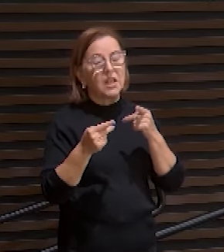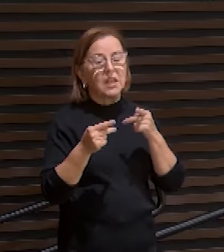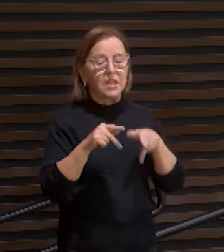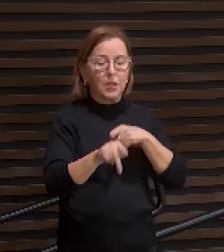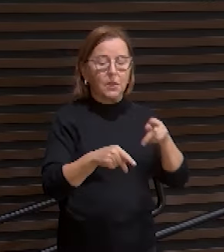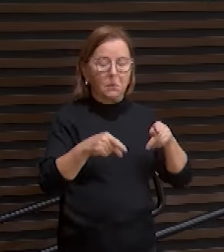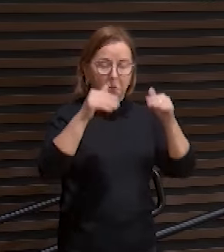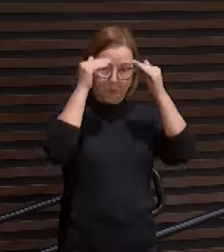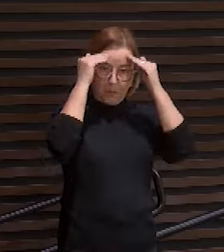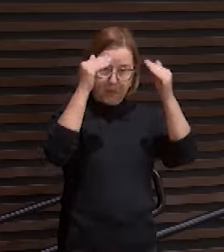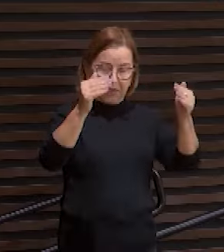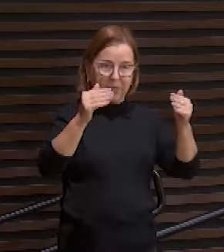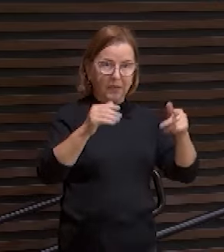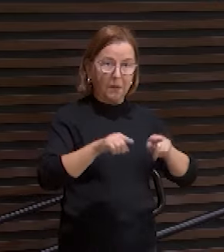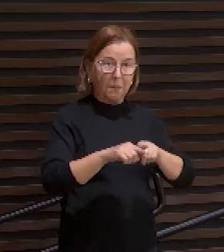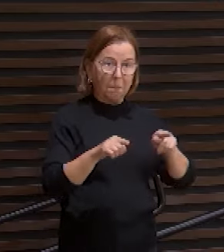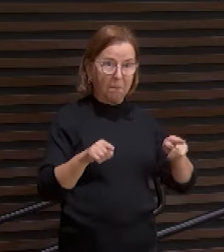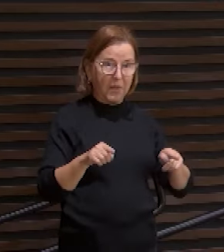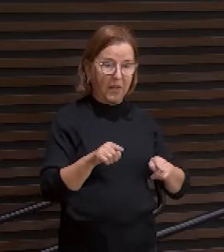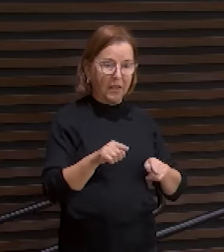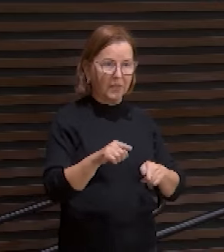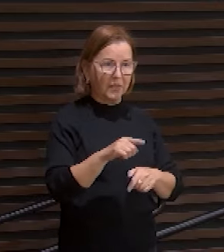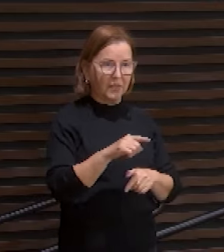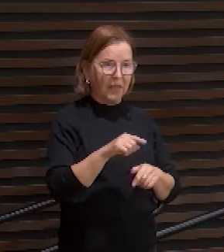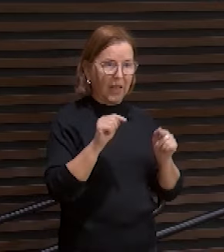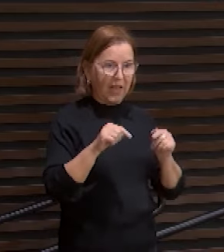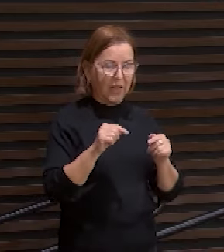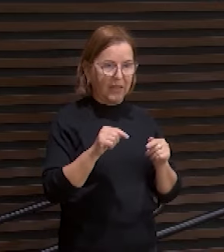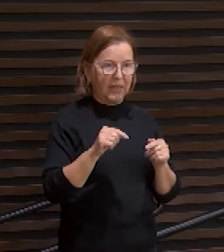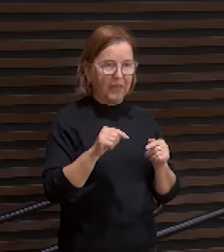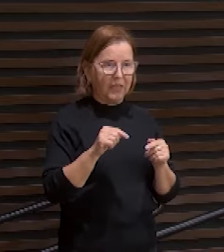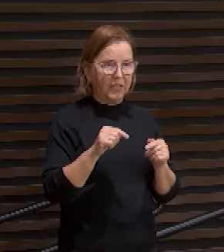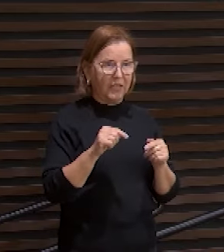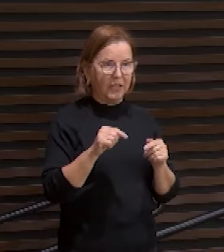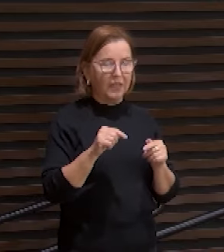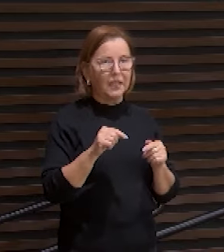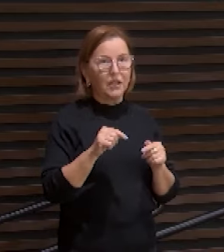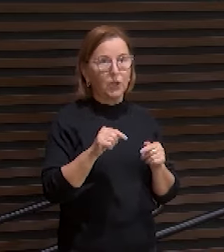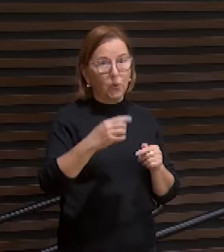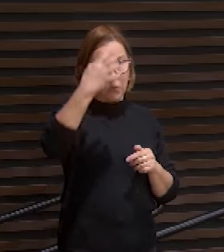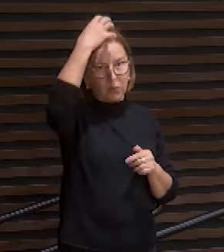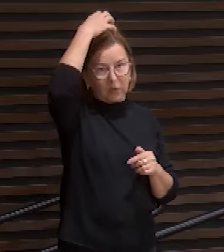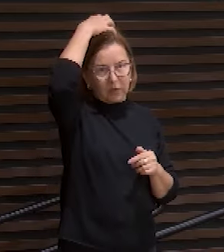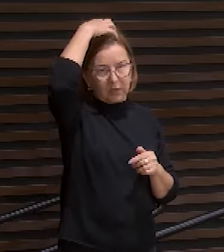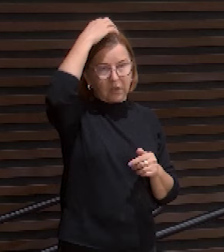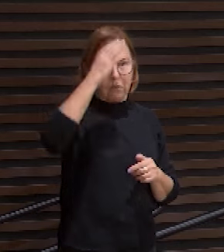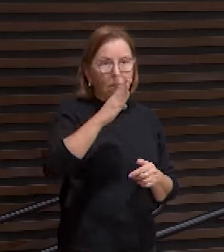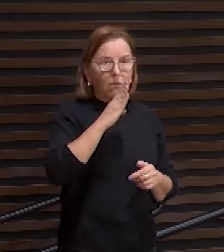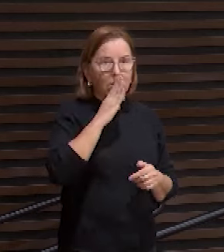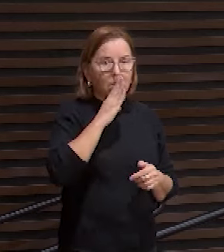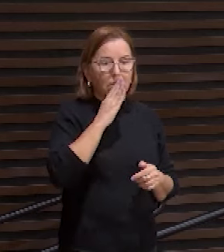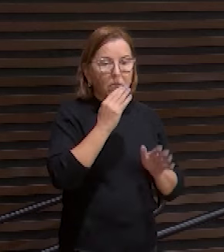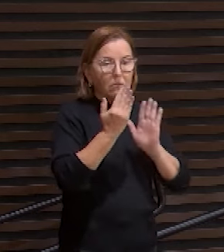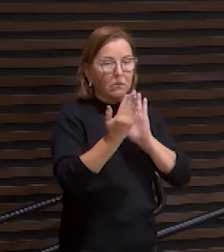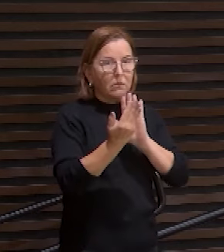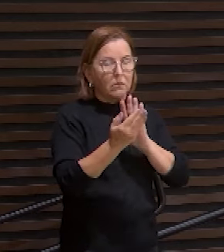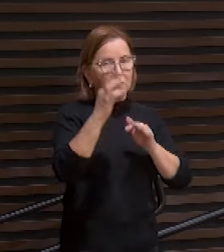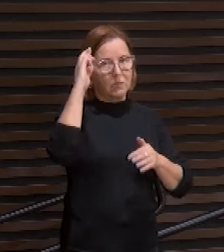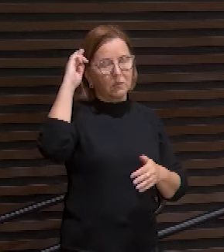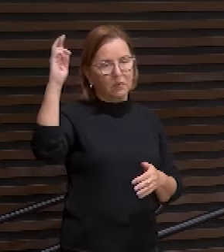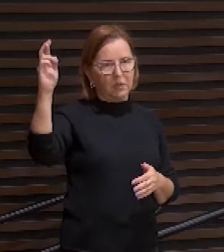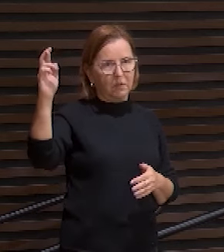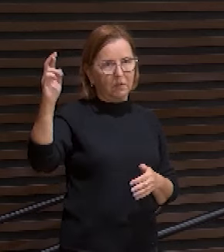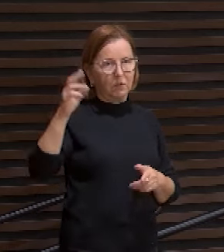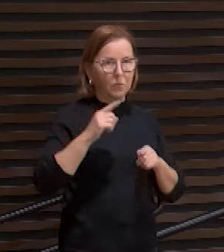Mas nós estamos lendo aqui que os reis calarão diante dele. Porque aquilo que não lhes